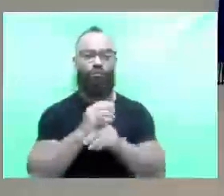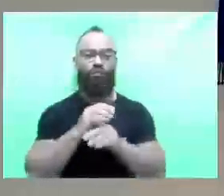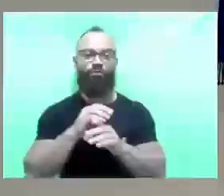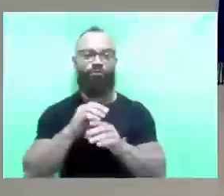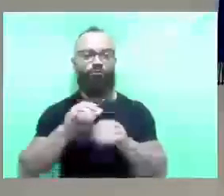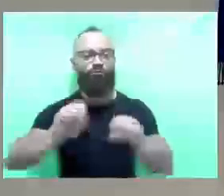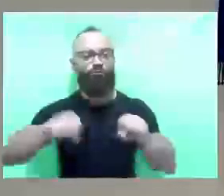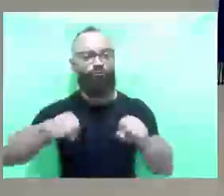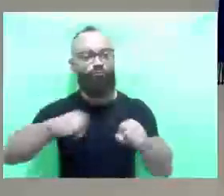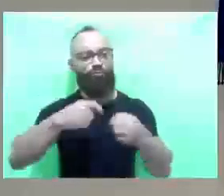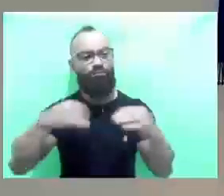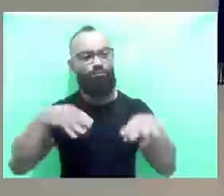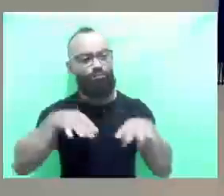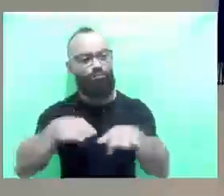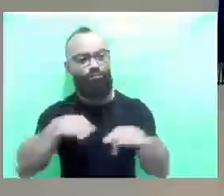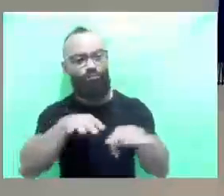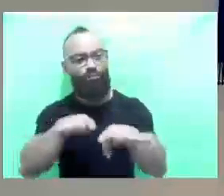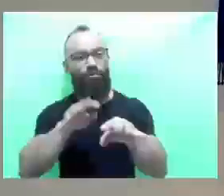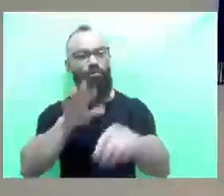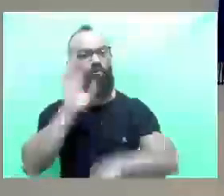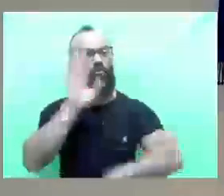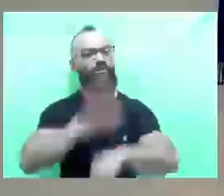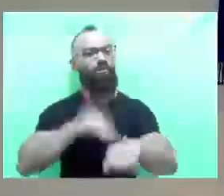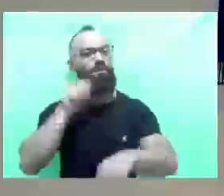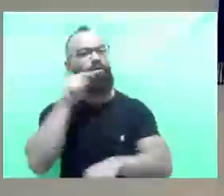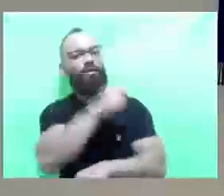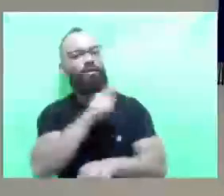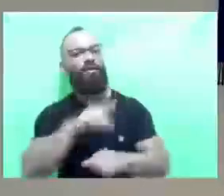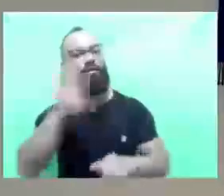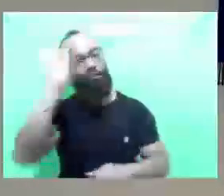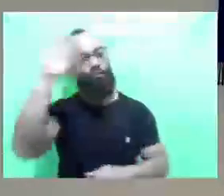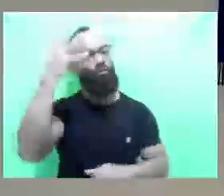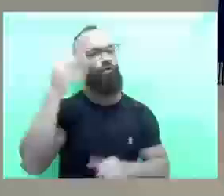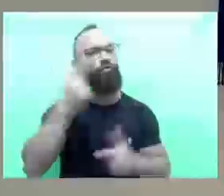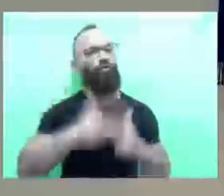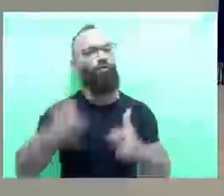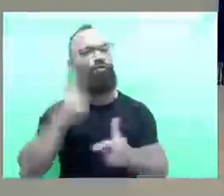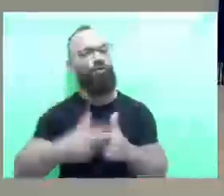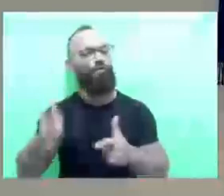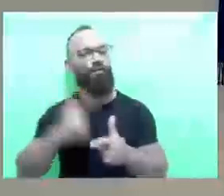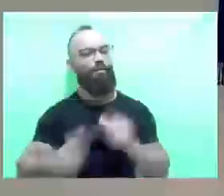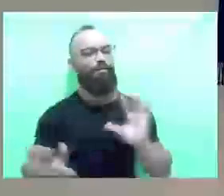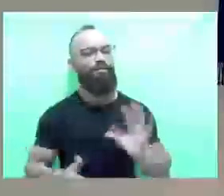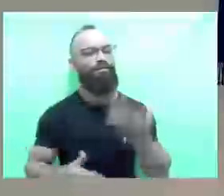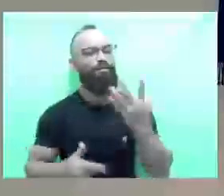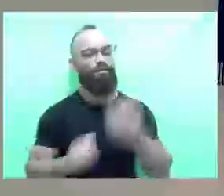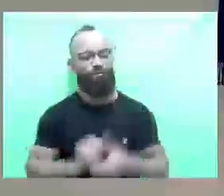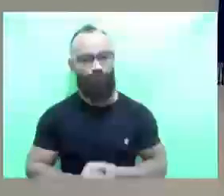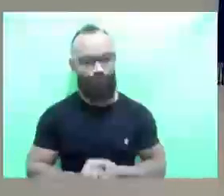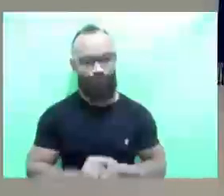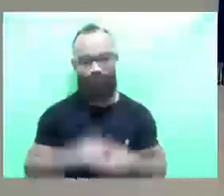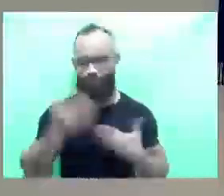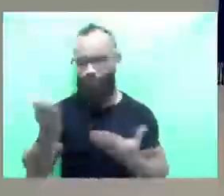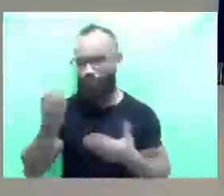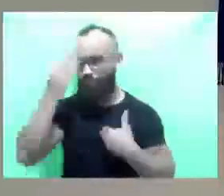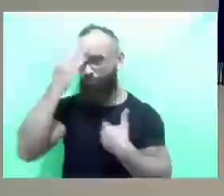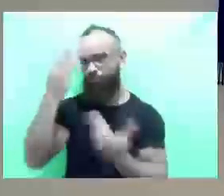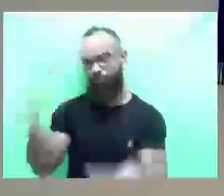Graciosa, e ele foi acionado lá e resolveu o problema lá. Então, gratidão.